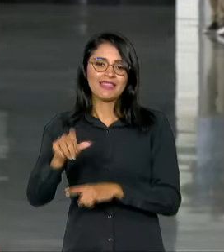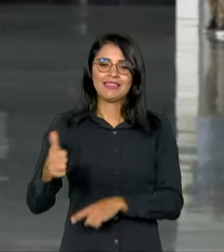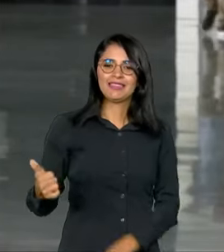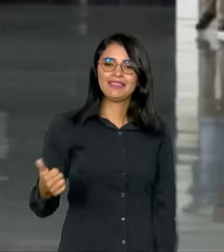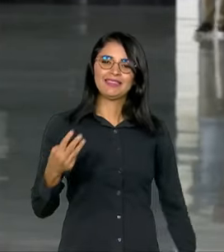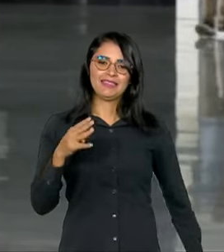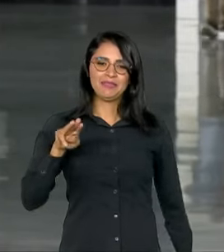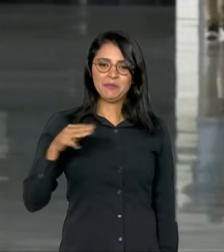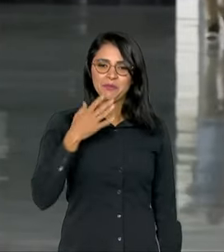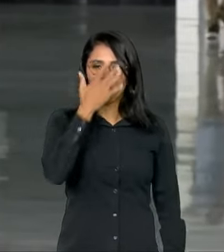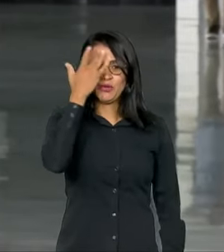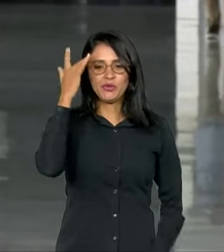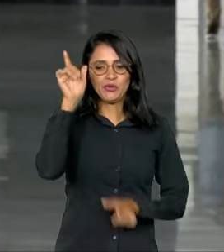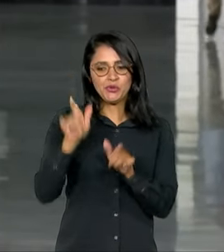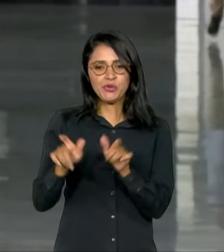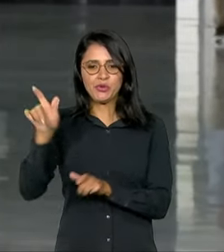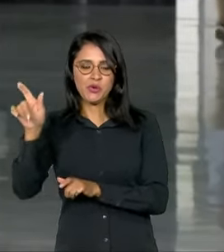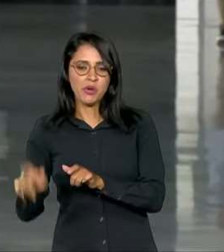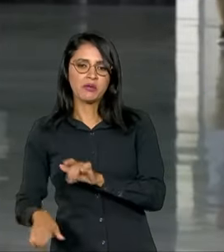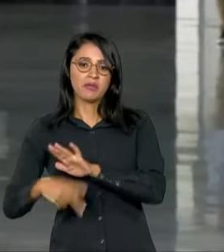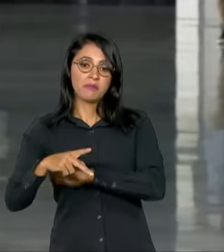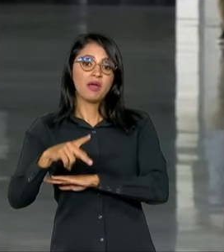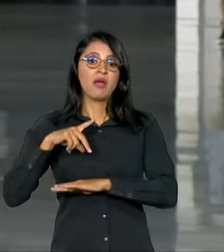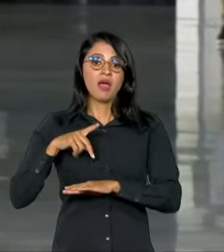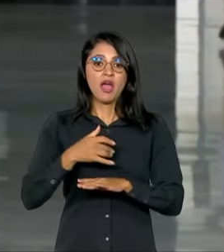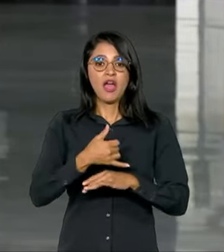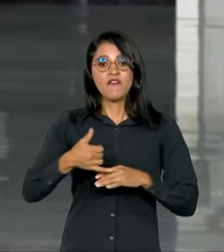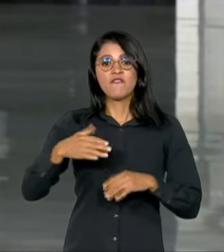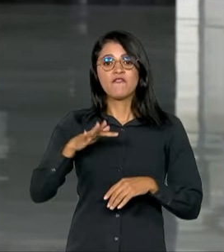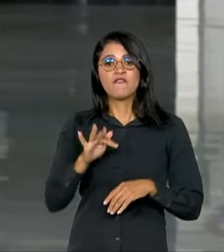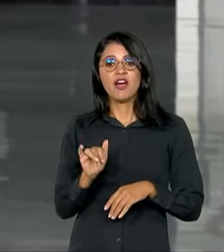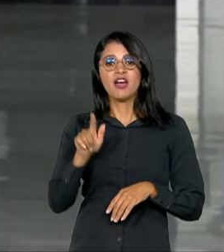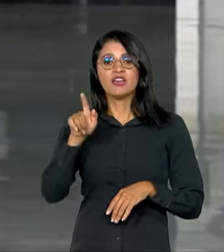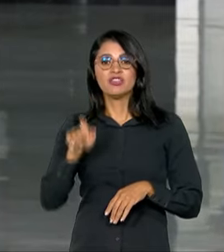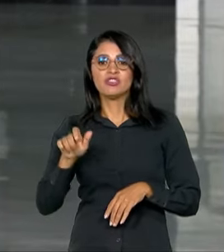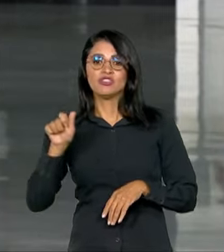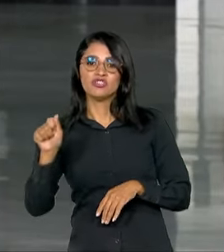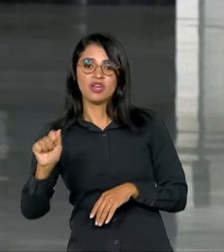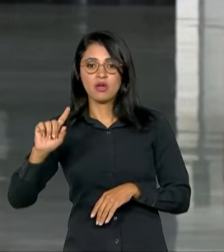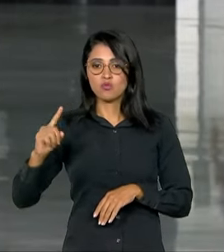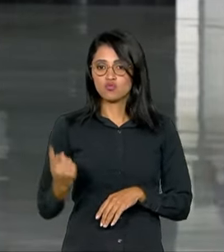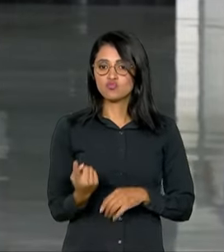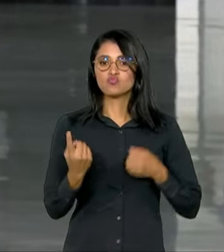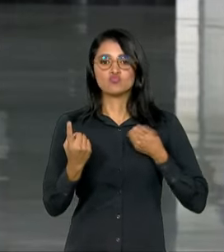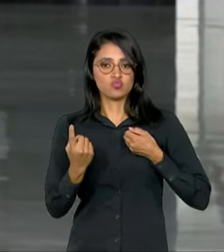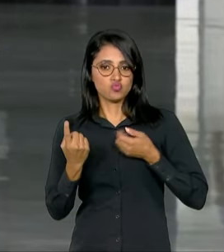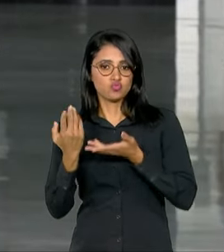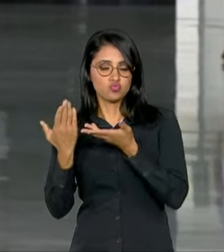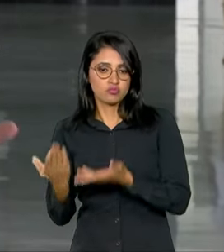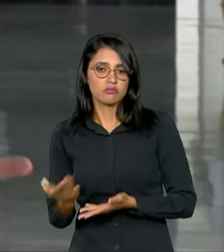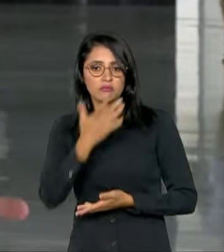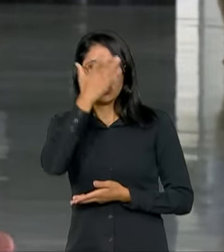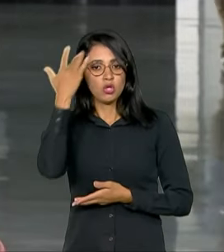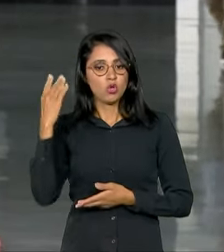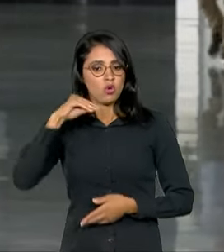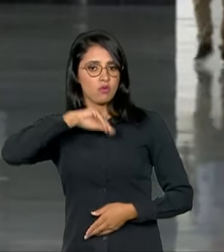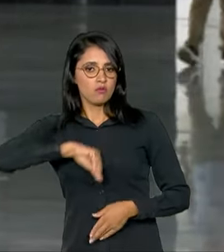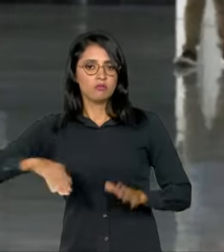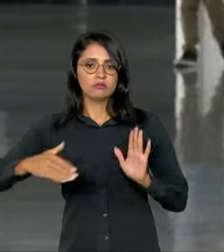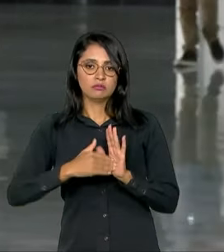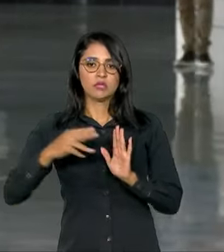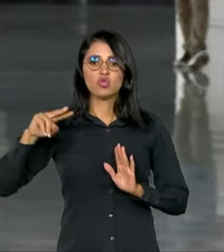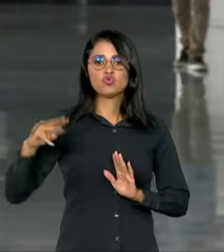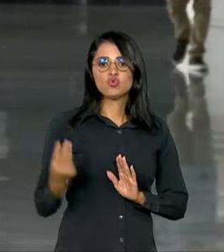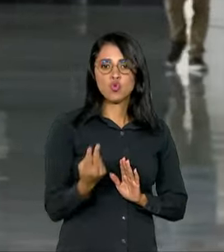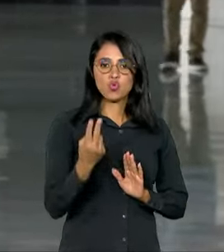milhões de usuários, revoltada para a faixa 1 do Desenrola, que contempla pessoas com renda de até dois salários mínimos